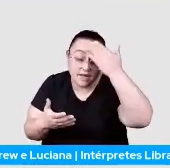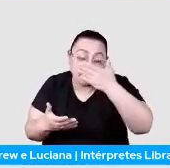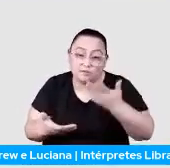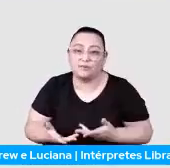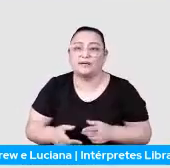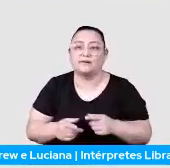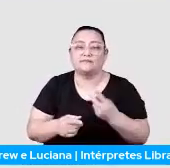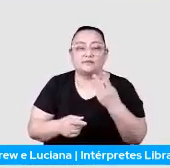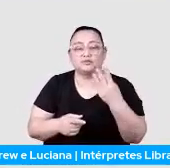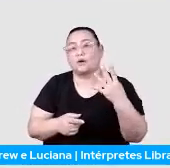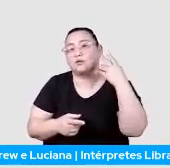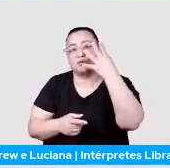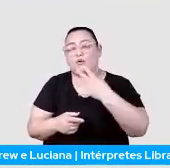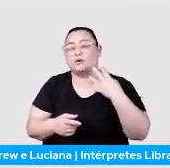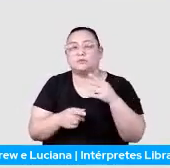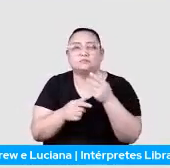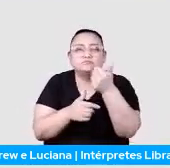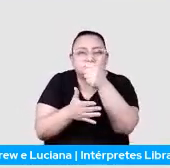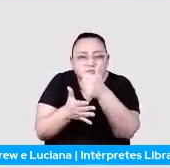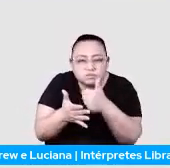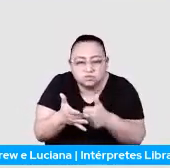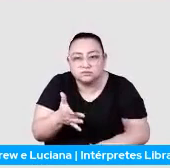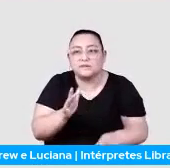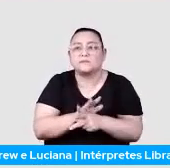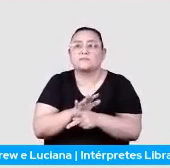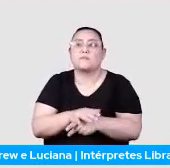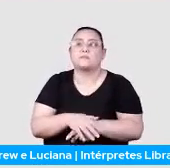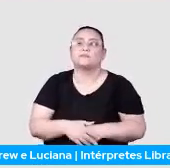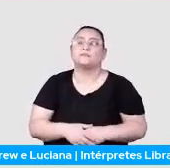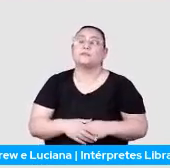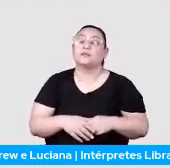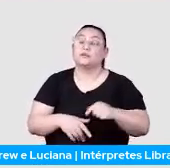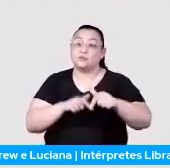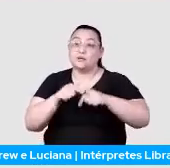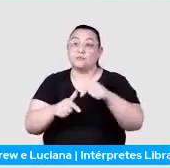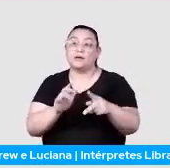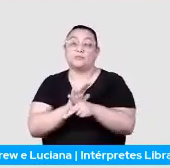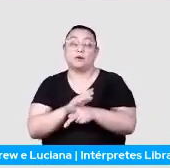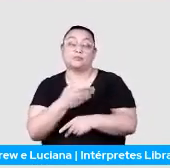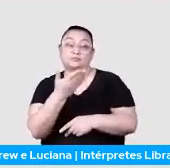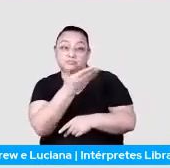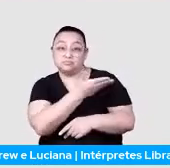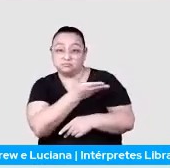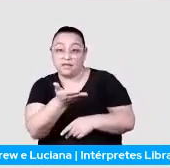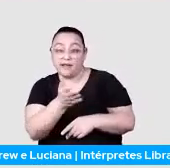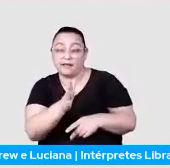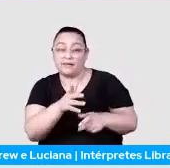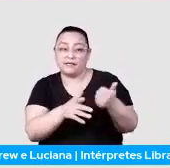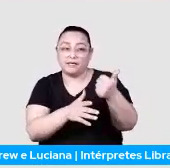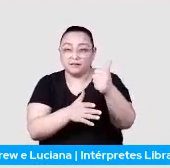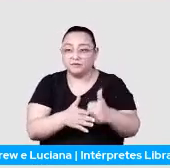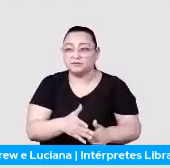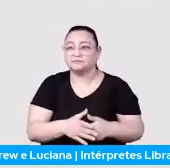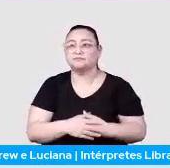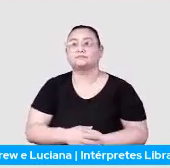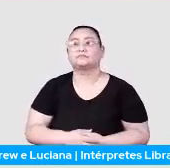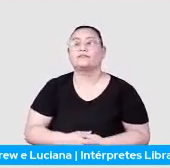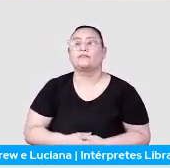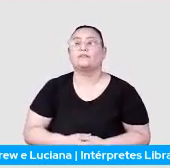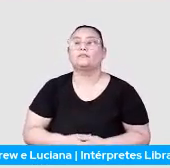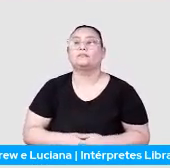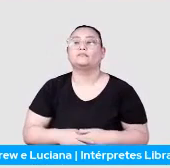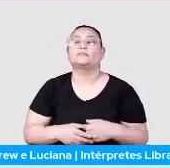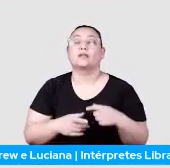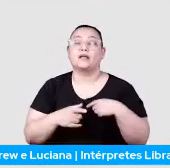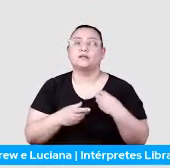poder monitorar ele. E o trabalho do Spider Moon é justamente monitorar as spiders. Então, o Spider Moon Actions te fornece